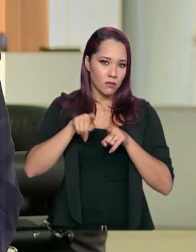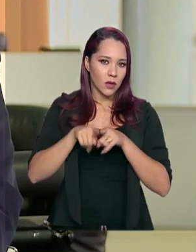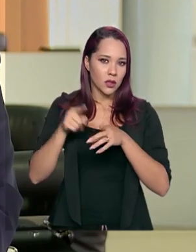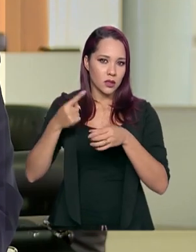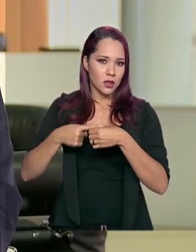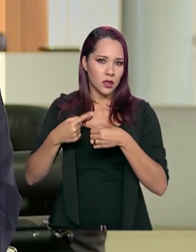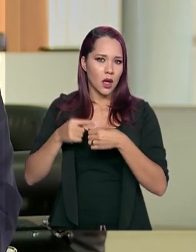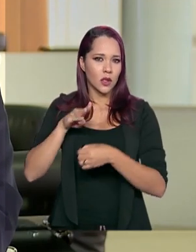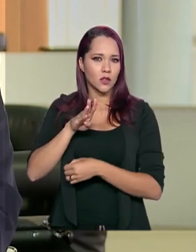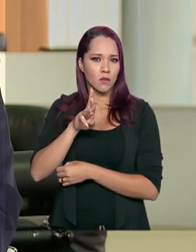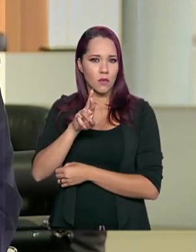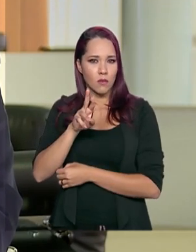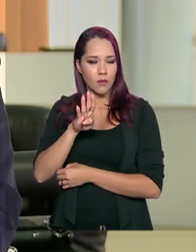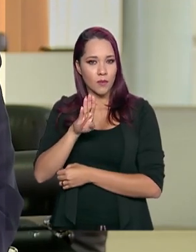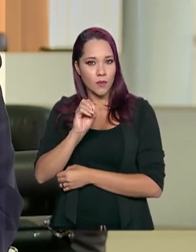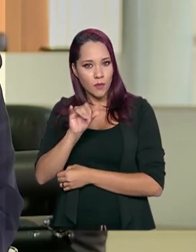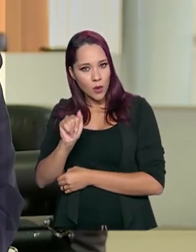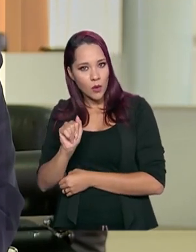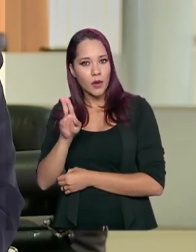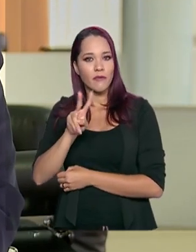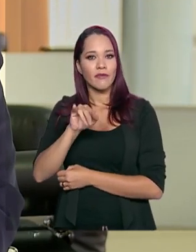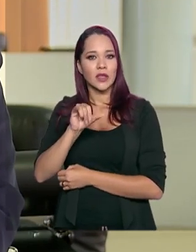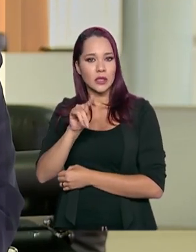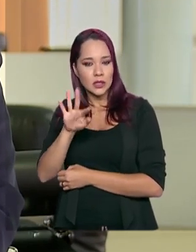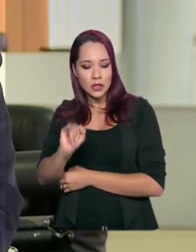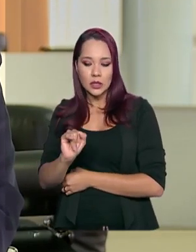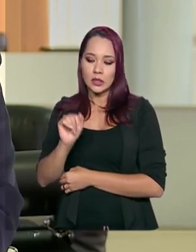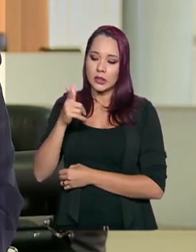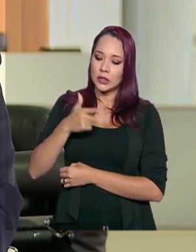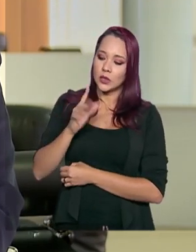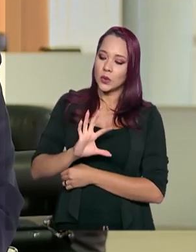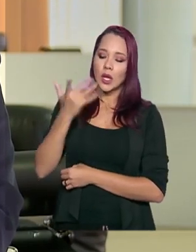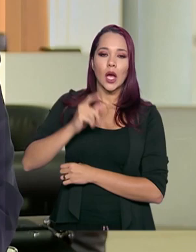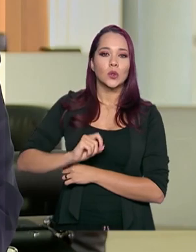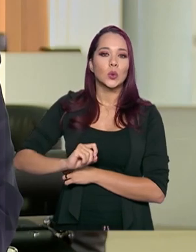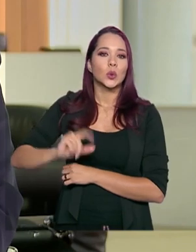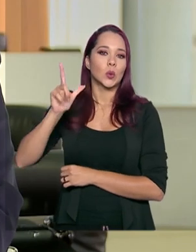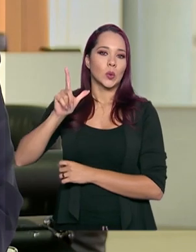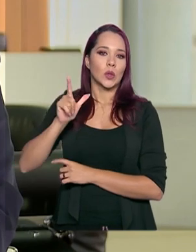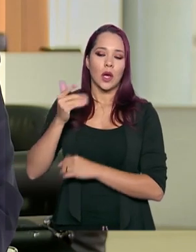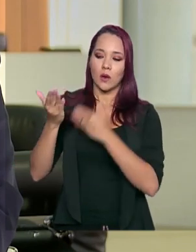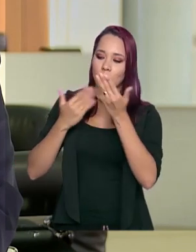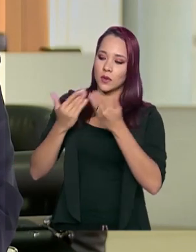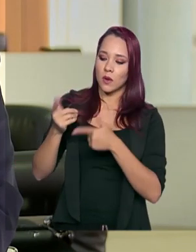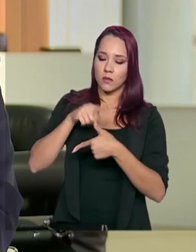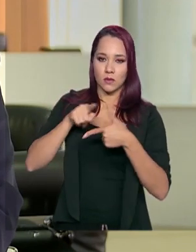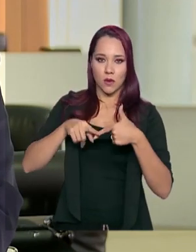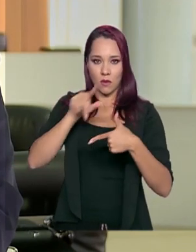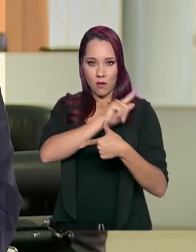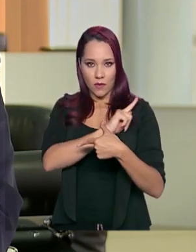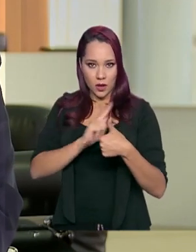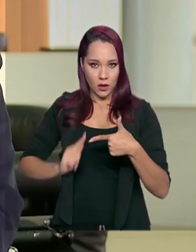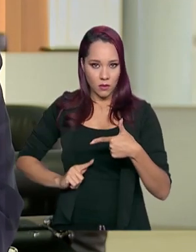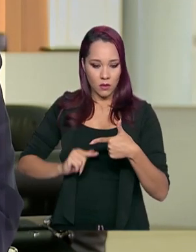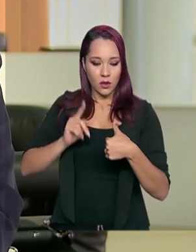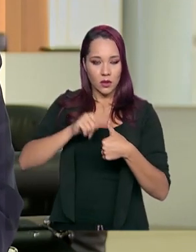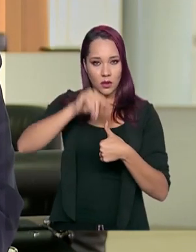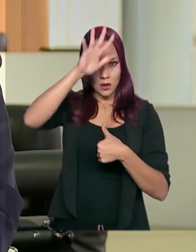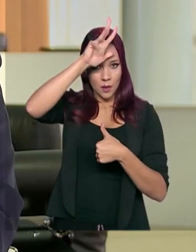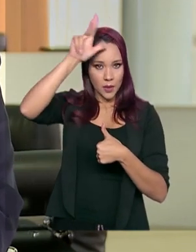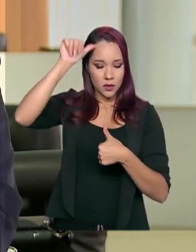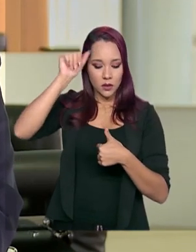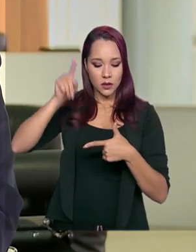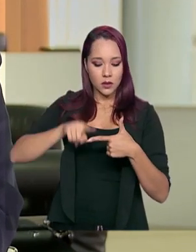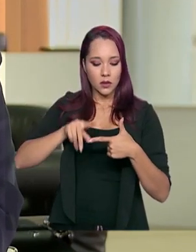têm subido, sensivelmente. E nós fomos lá, primeiro, conversamos com os dois governadores, tanto do Amazonas quanto de